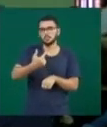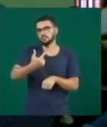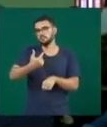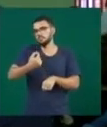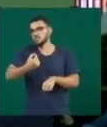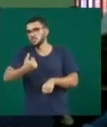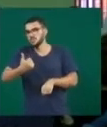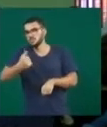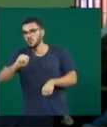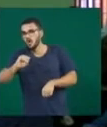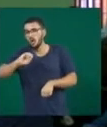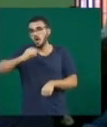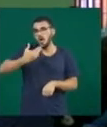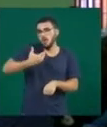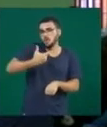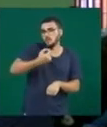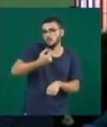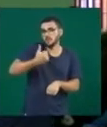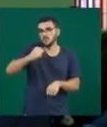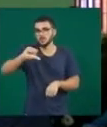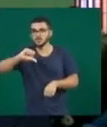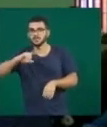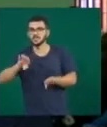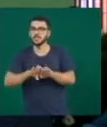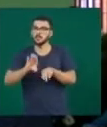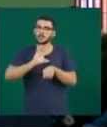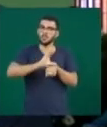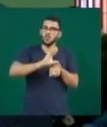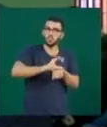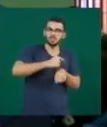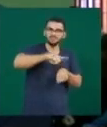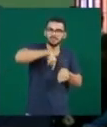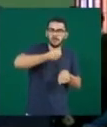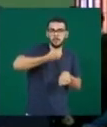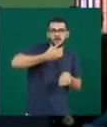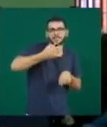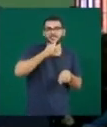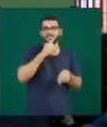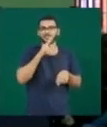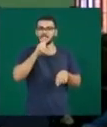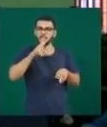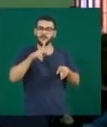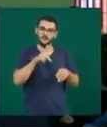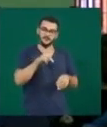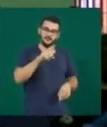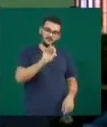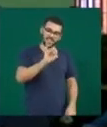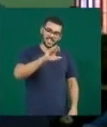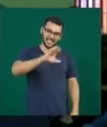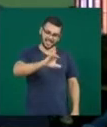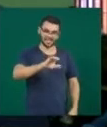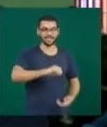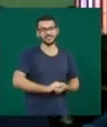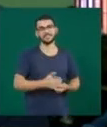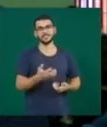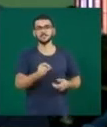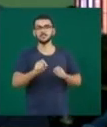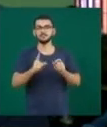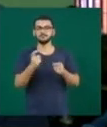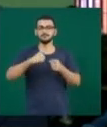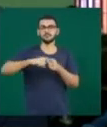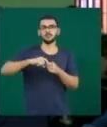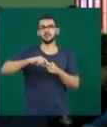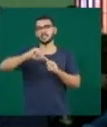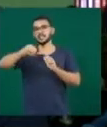E fora outros cursos de curta duração, que nós chamamos de FIC. Estamos articulando juntamente com pró-reitoria, a reitoria.